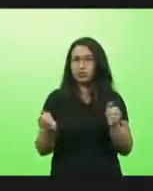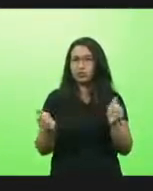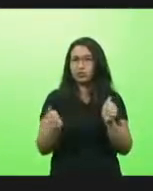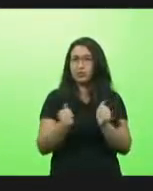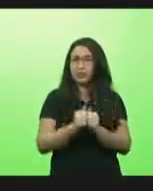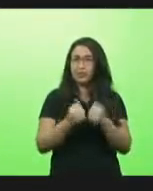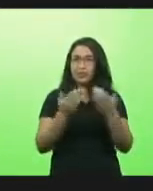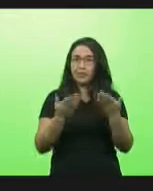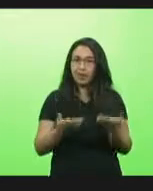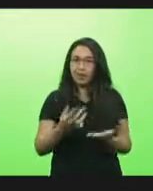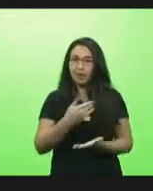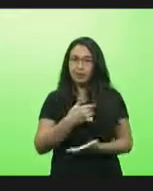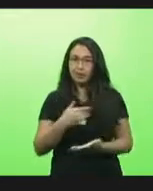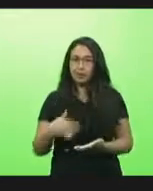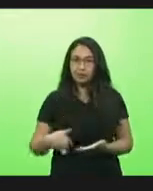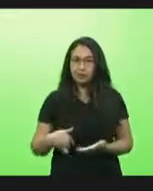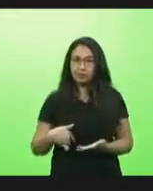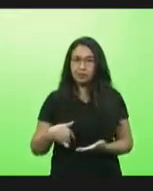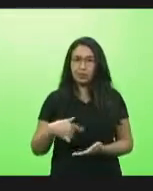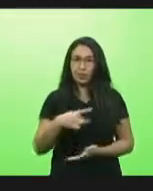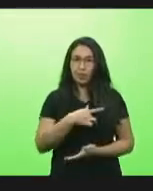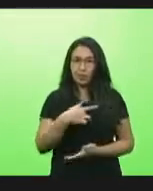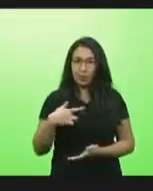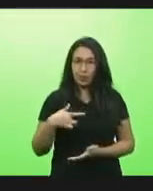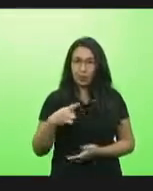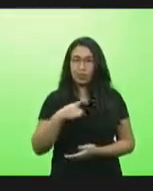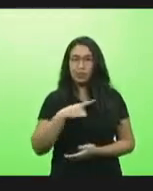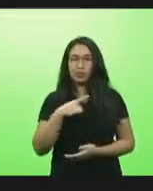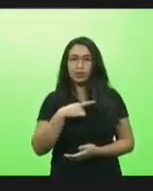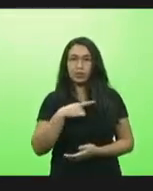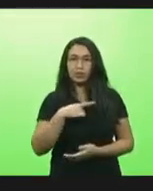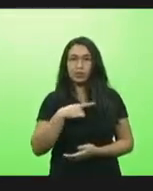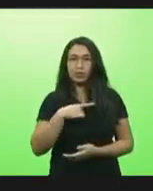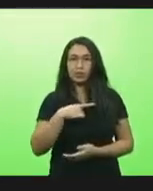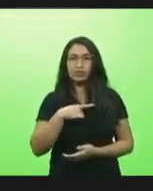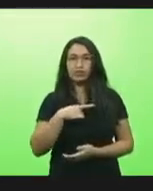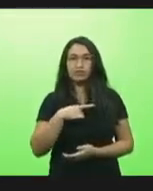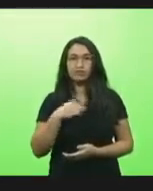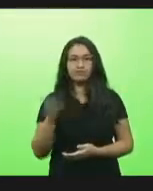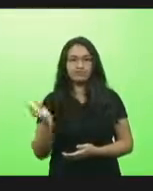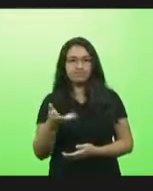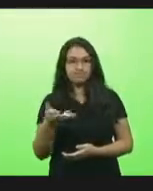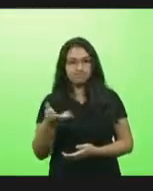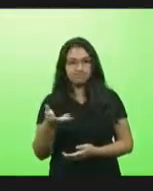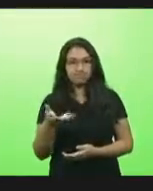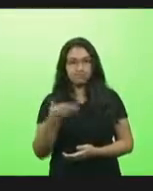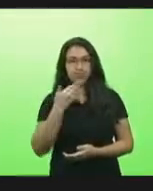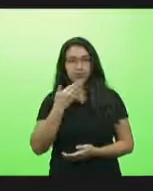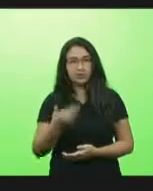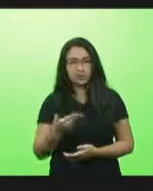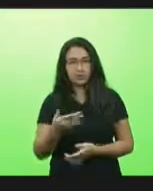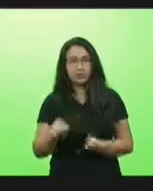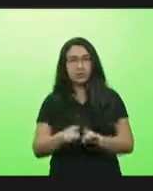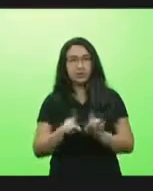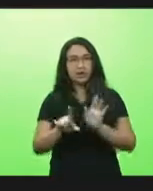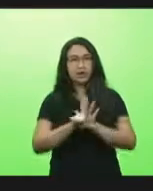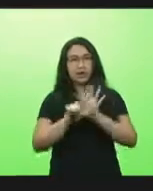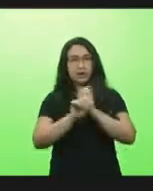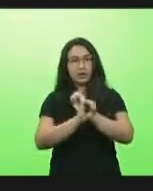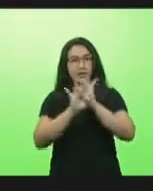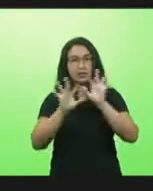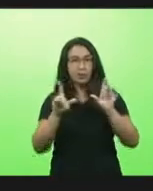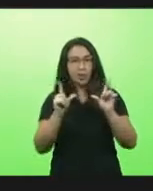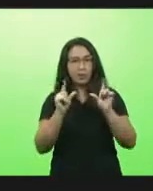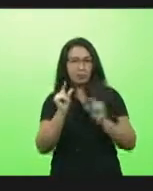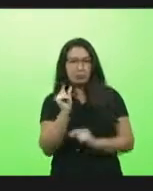Público teve aí uma manifestação pedindo celeridade nesse processo já tem a nossa lei da transparência uma pequena alteração